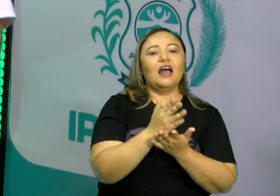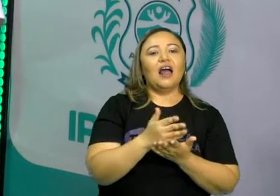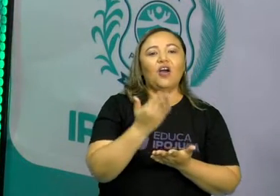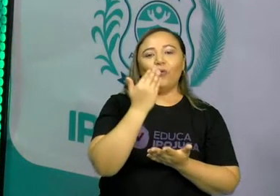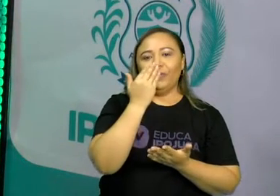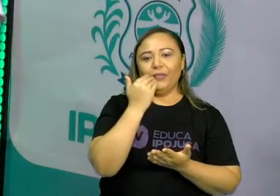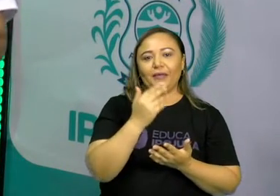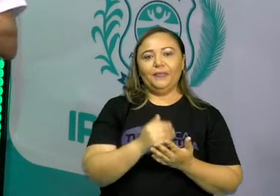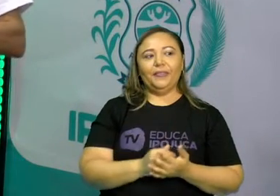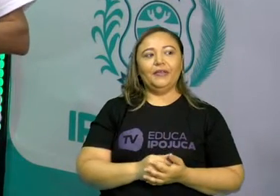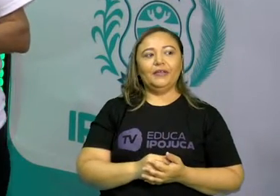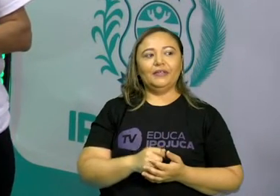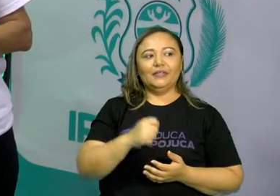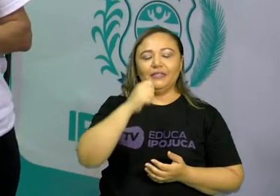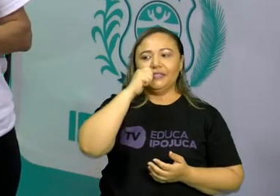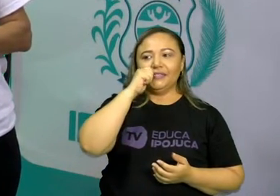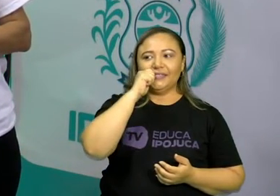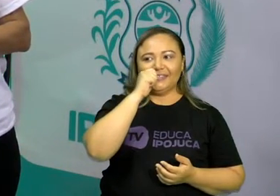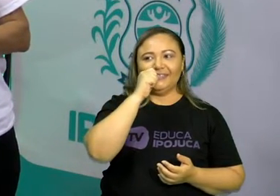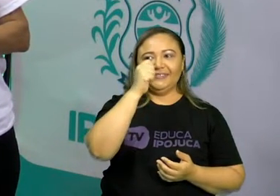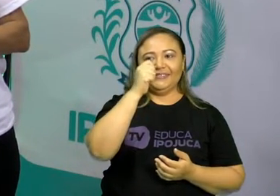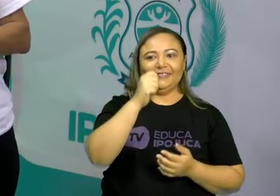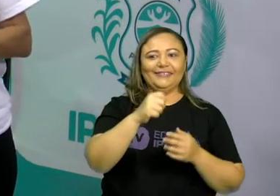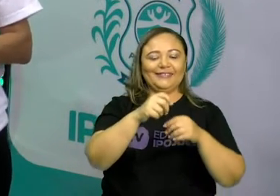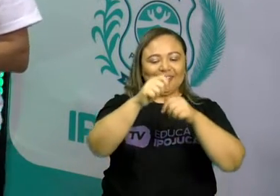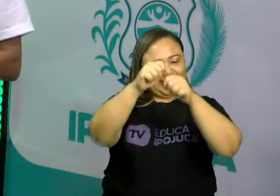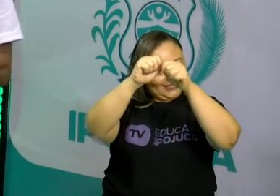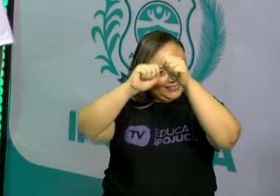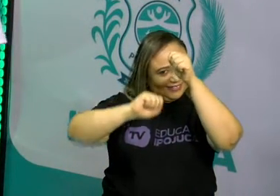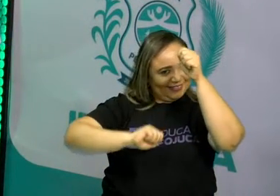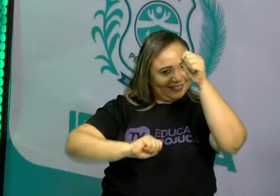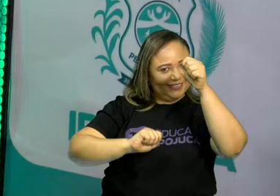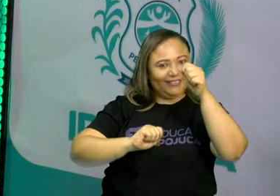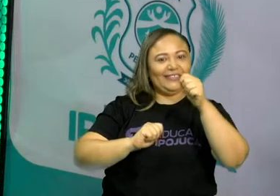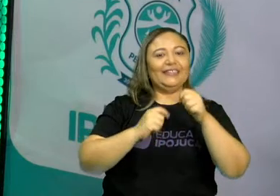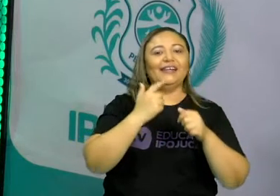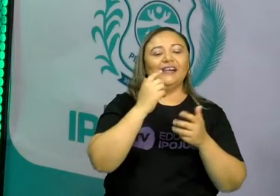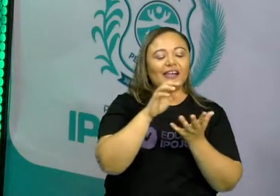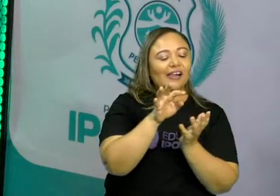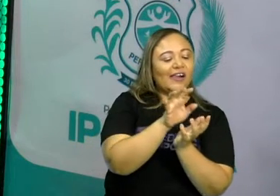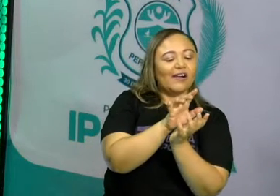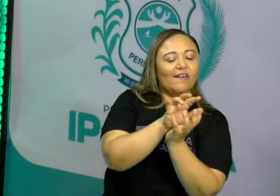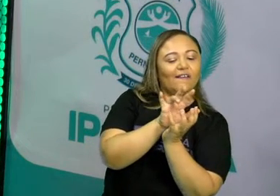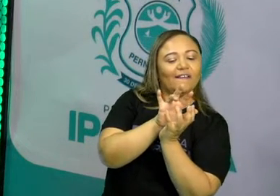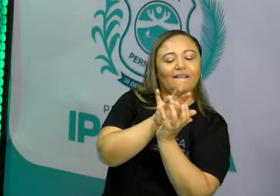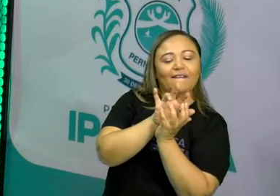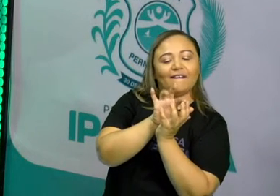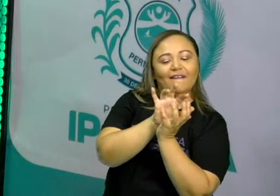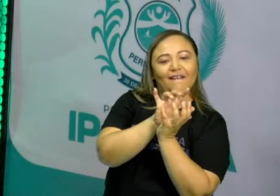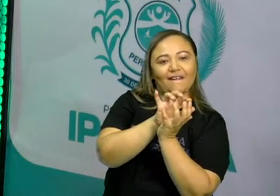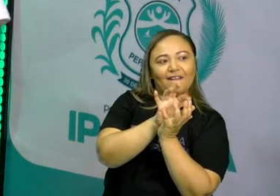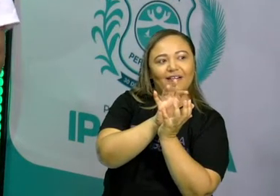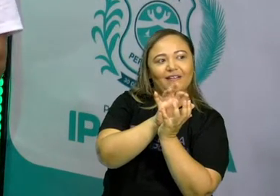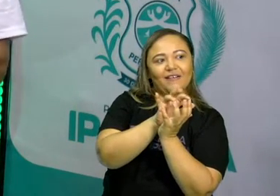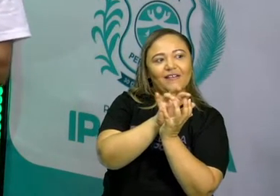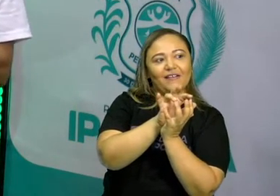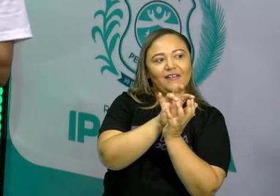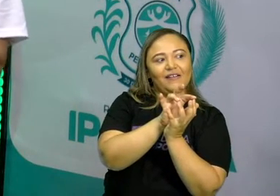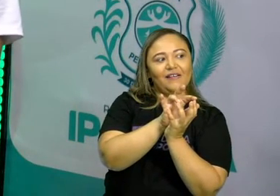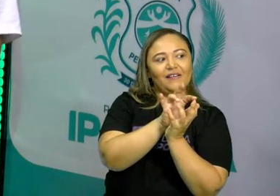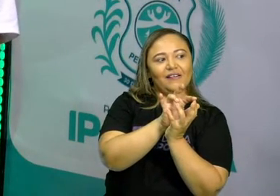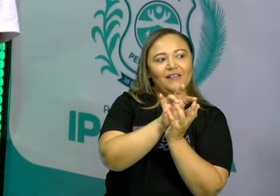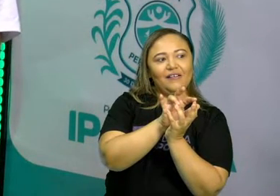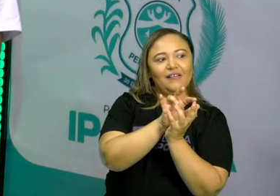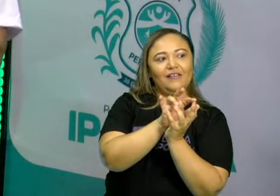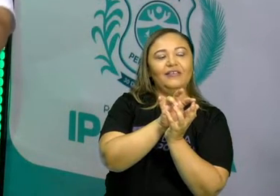quando a gente tem alguma coisa pra cortar, a gente coloca assim, de ladinho, assim, ó. Porque o canino junto com o... É na parte